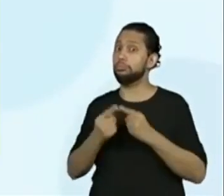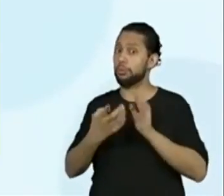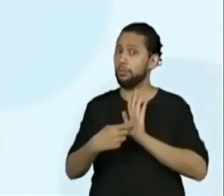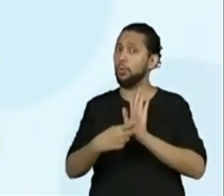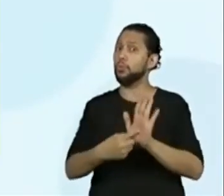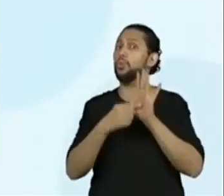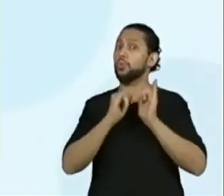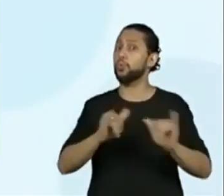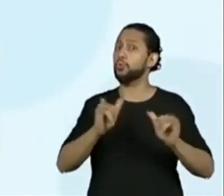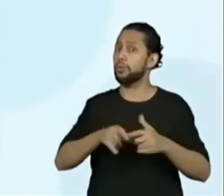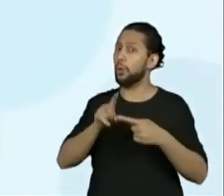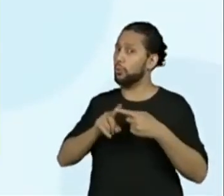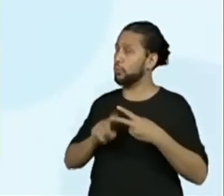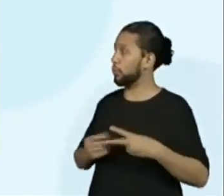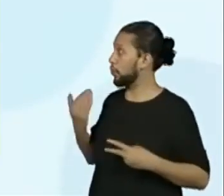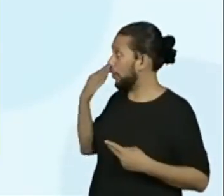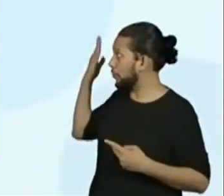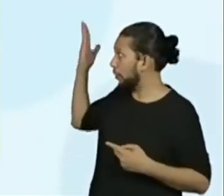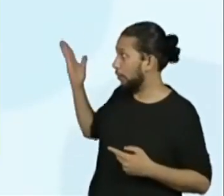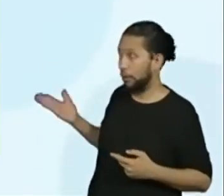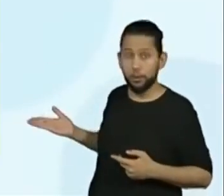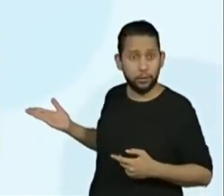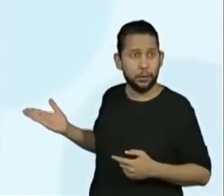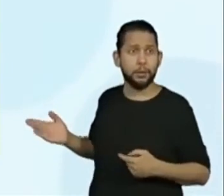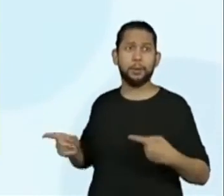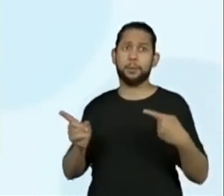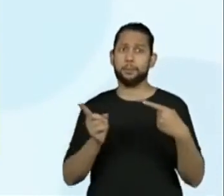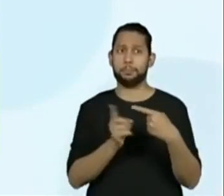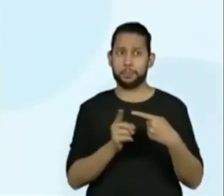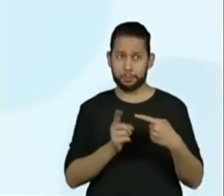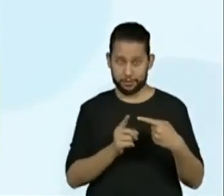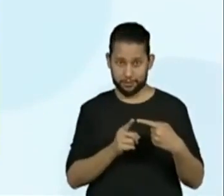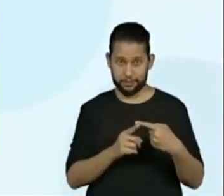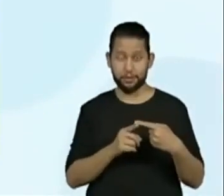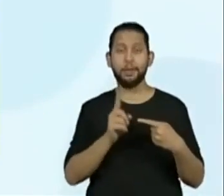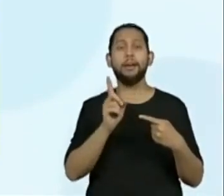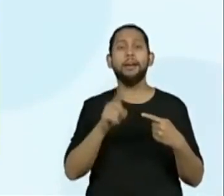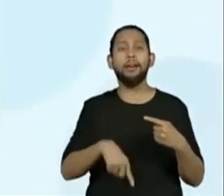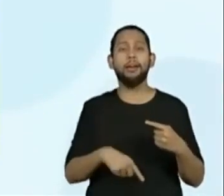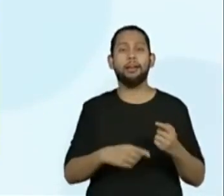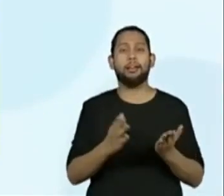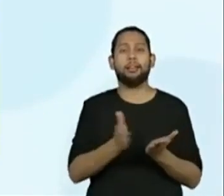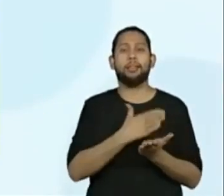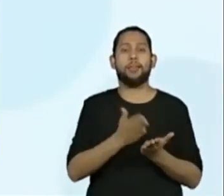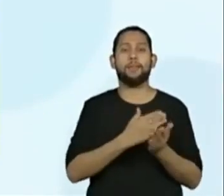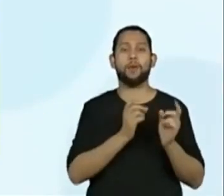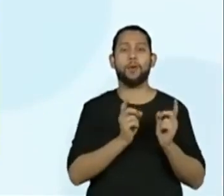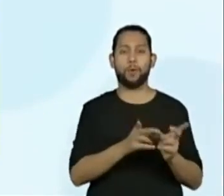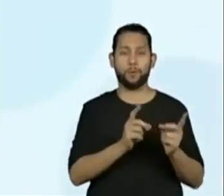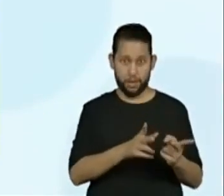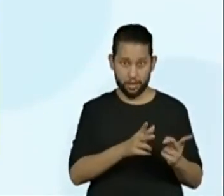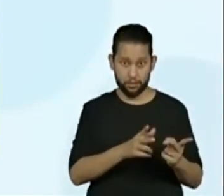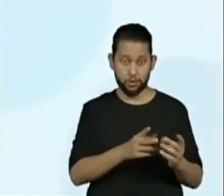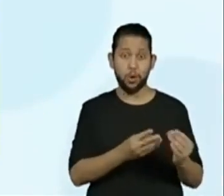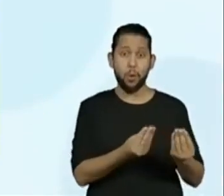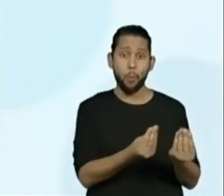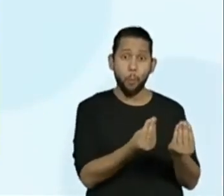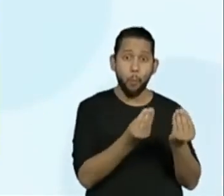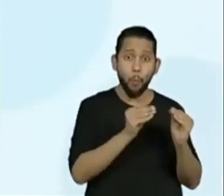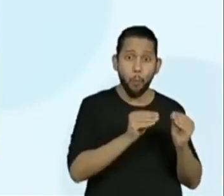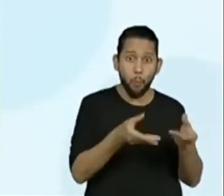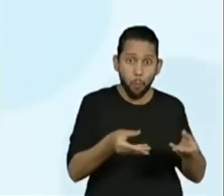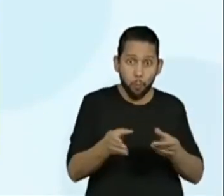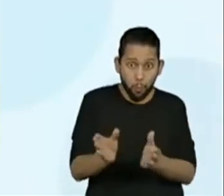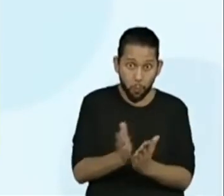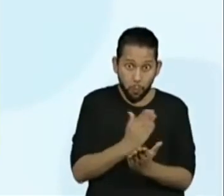nessa sequência didática. Então, a primeira notícia, o primeiro título foi Livraria os Hadrones para